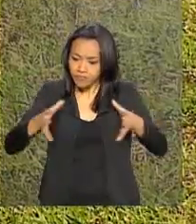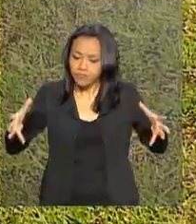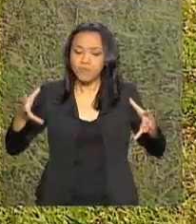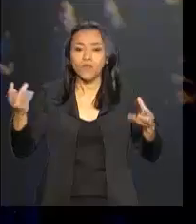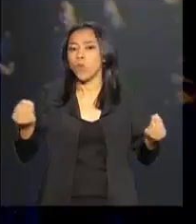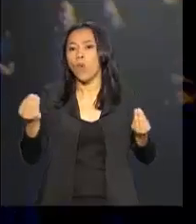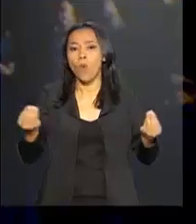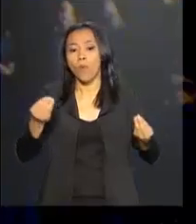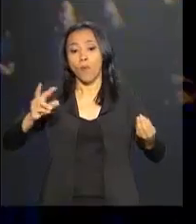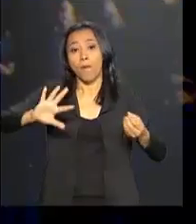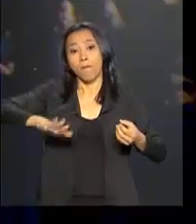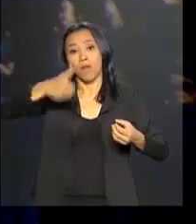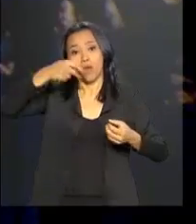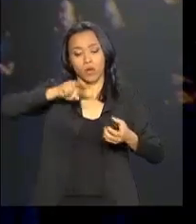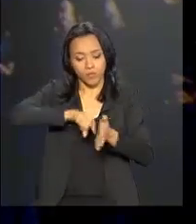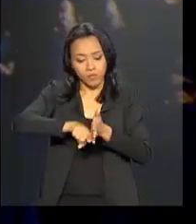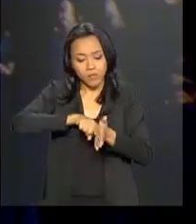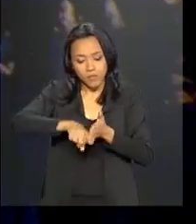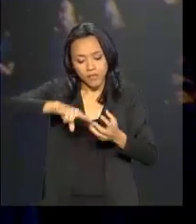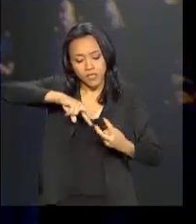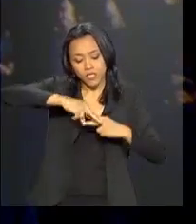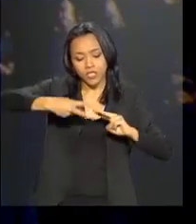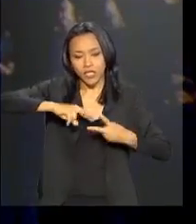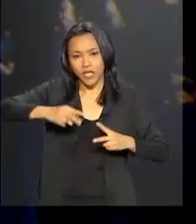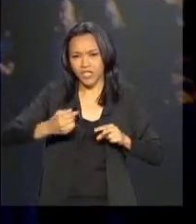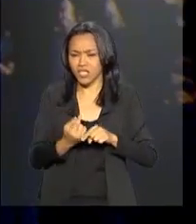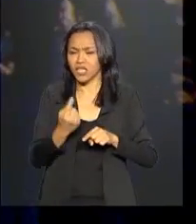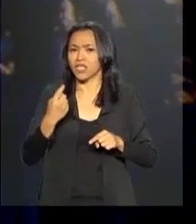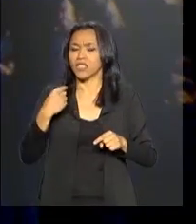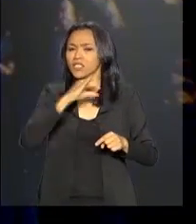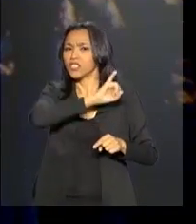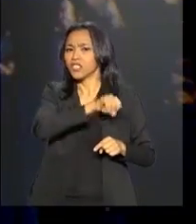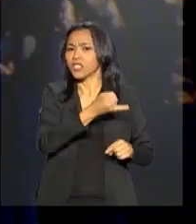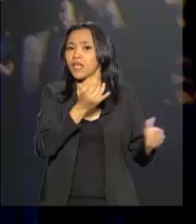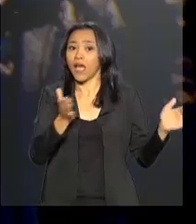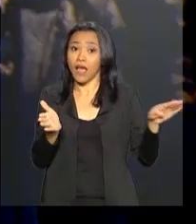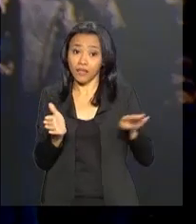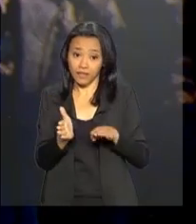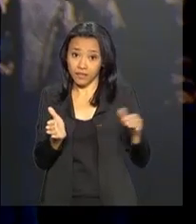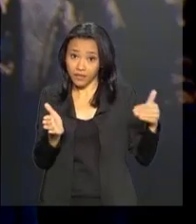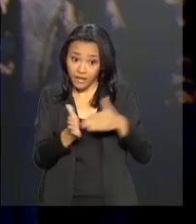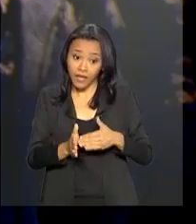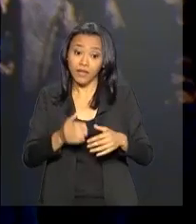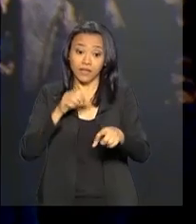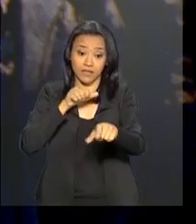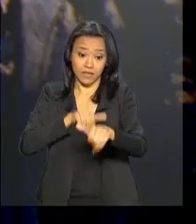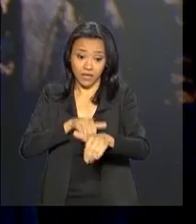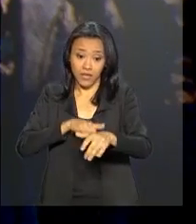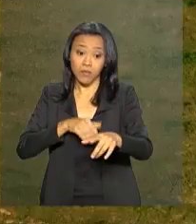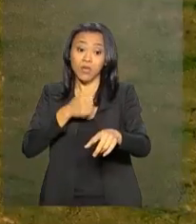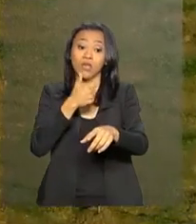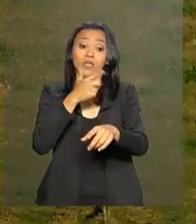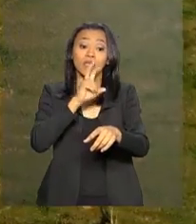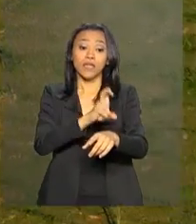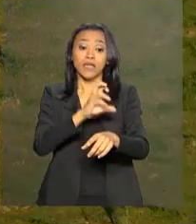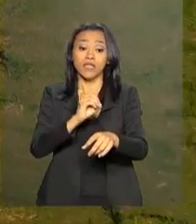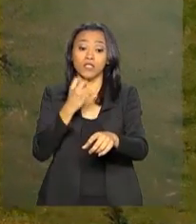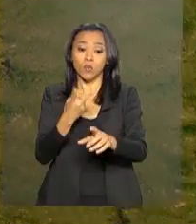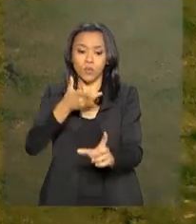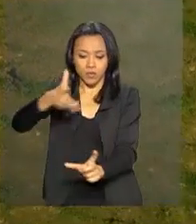genético. Segundo a Fundação, de janeiro a setembro foram feitas 502 inseminações e